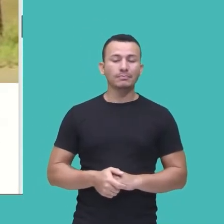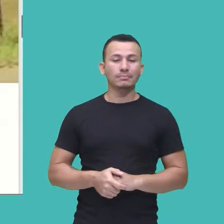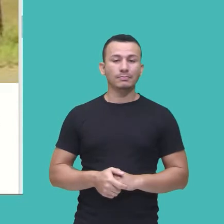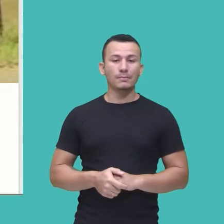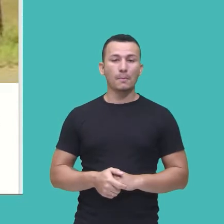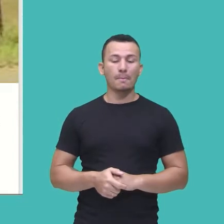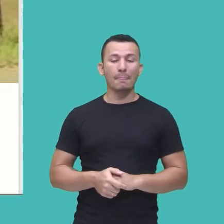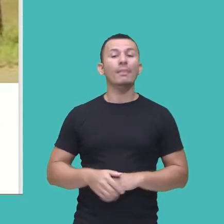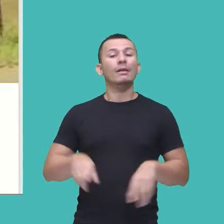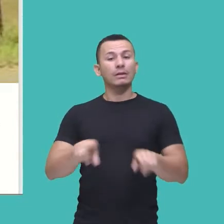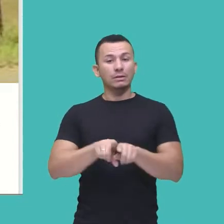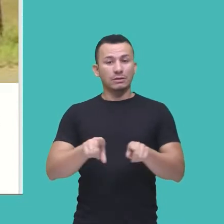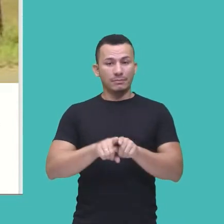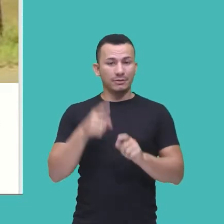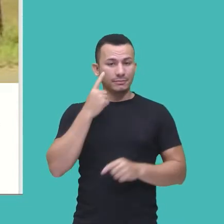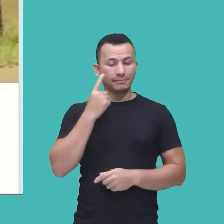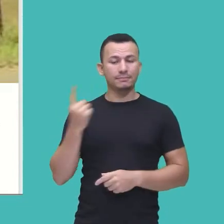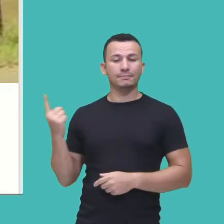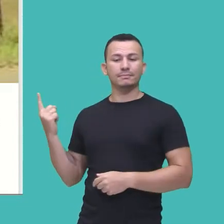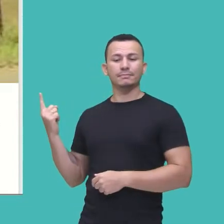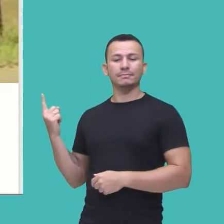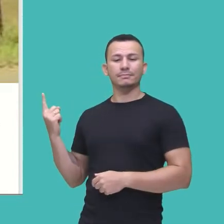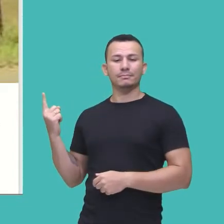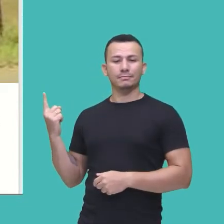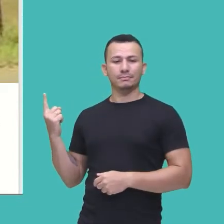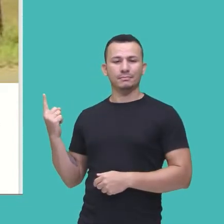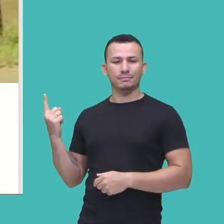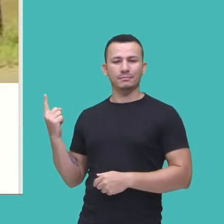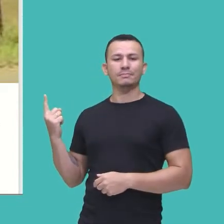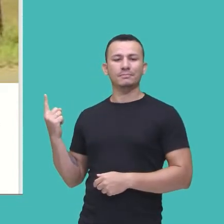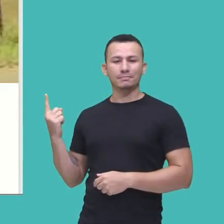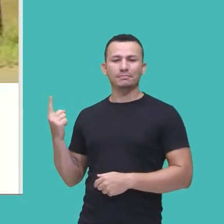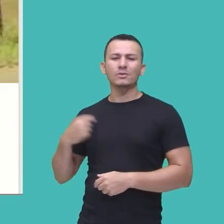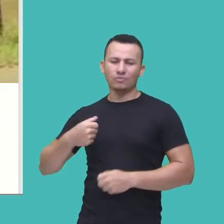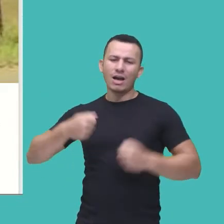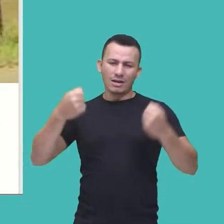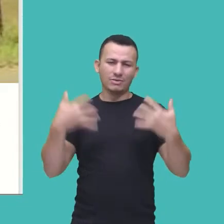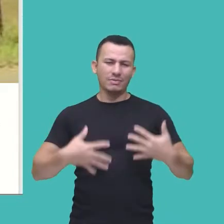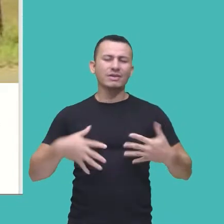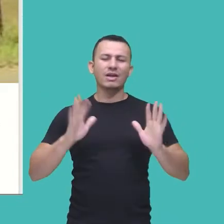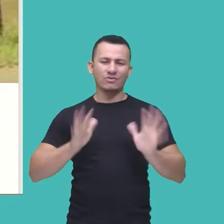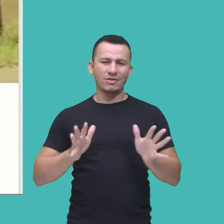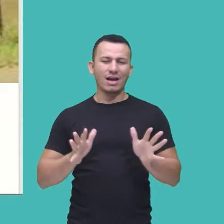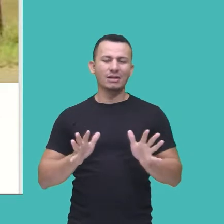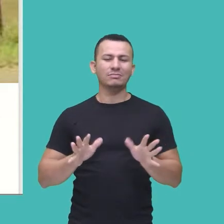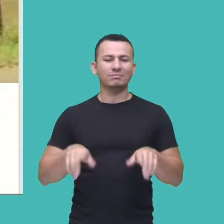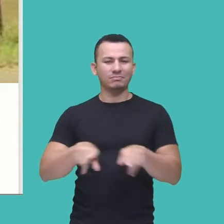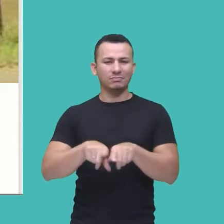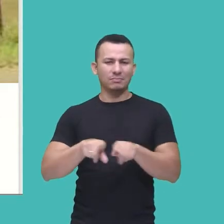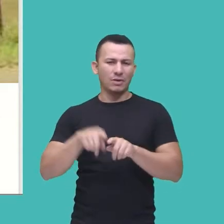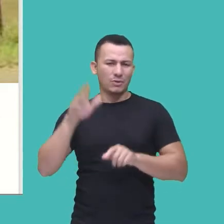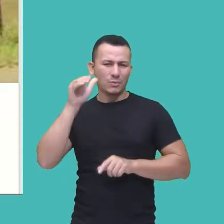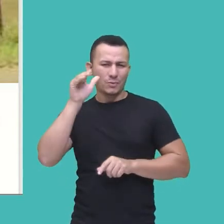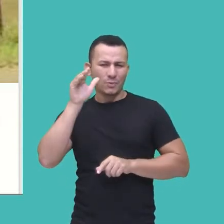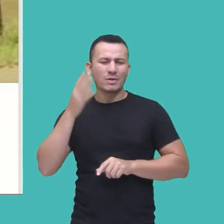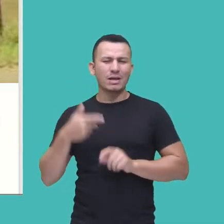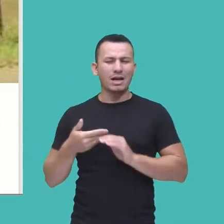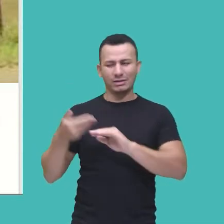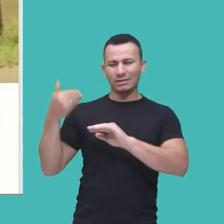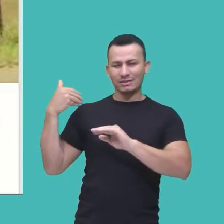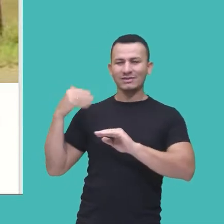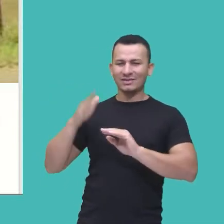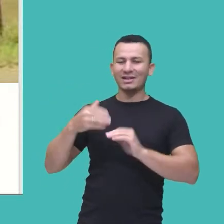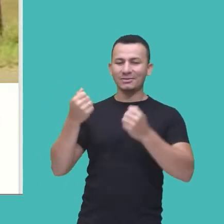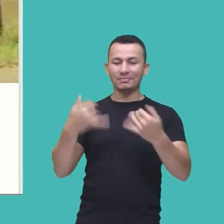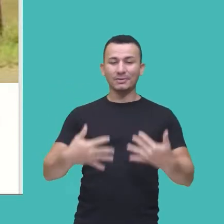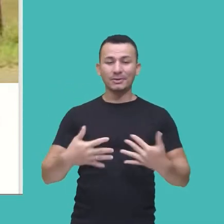E a gente tem também, olha só, a série The Walking Dead que a gente já falou aqui numa curiosidade no momento atrás, não é? E